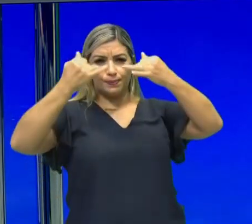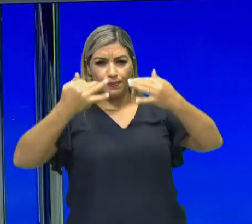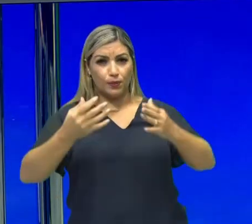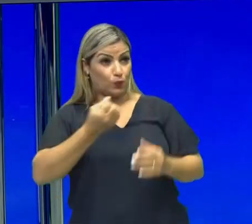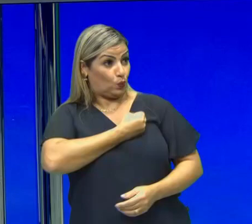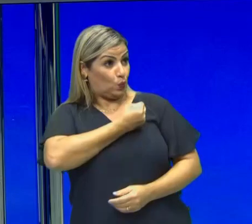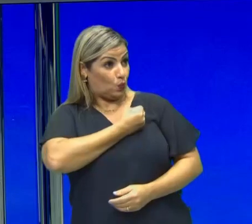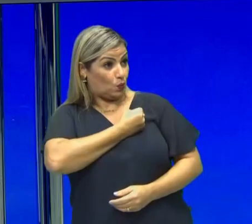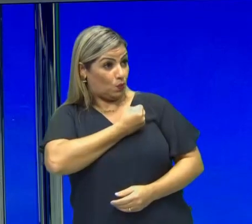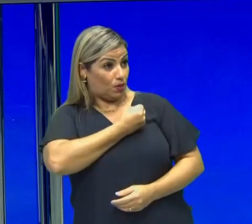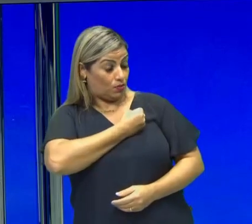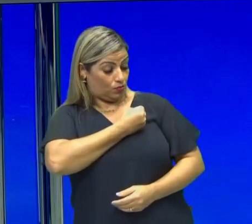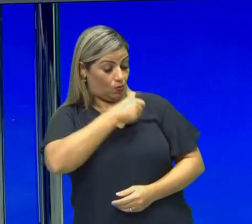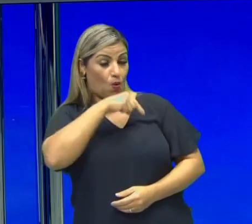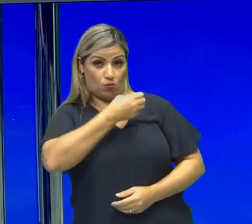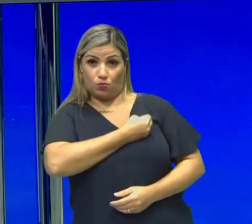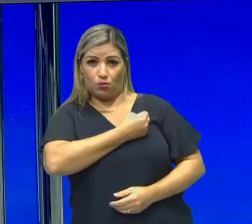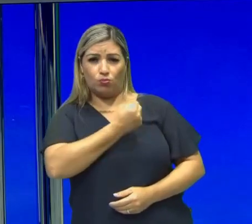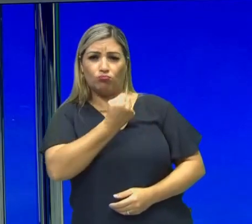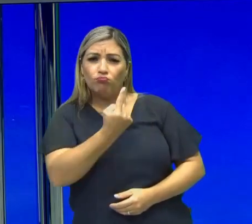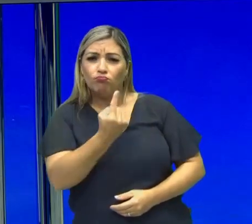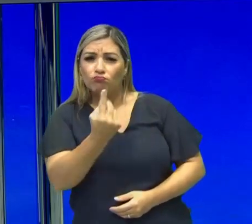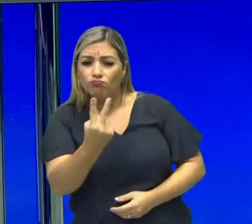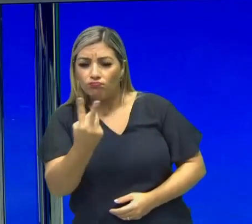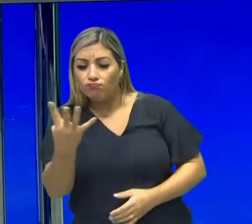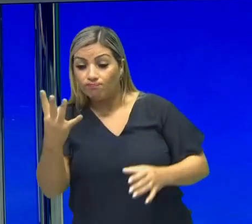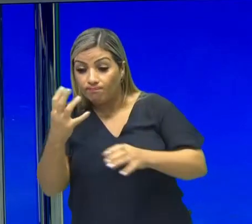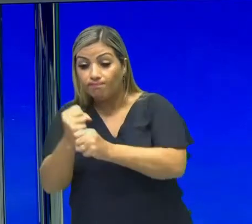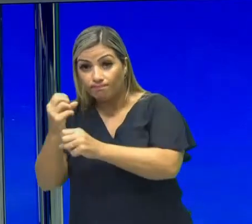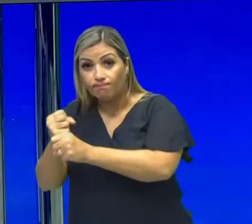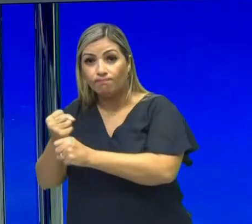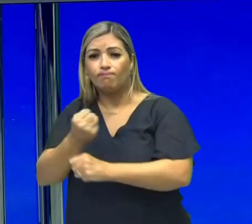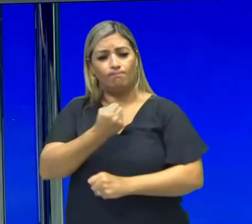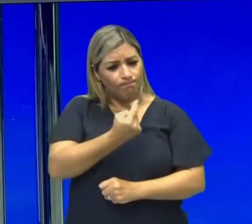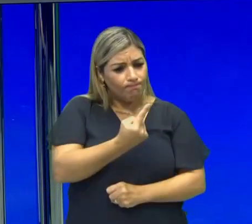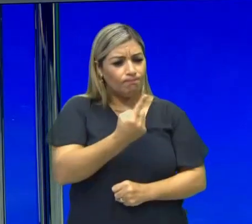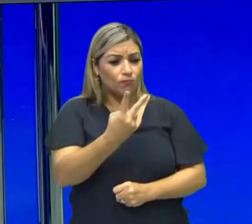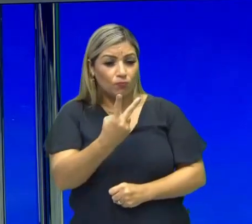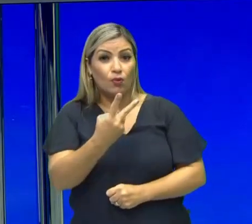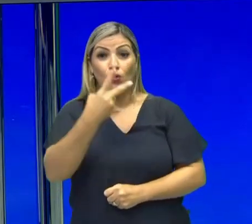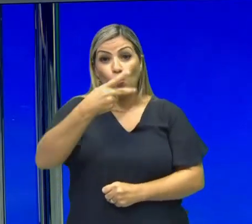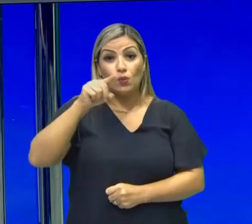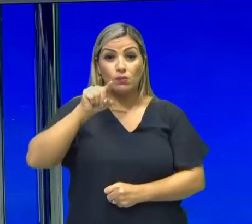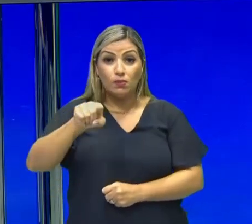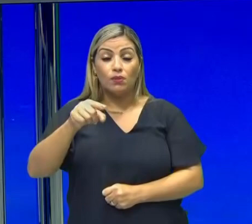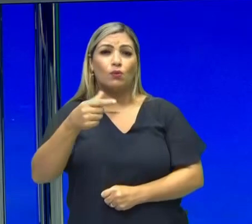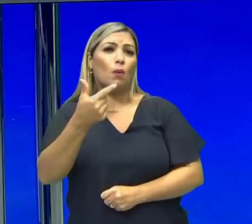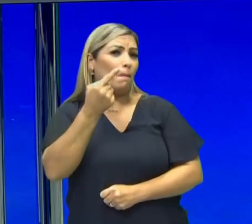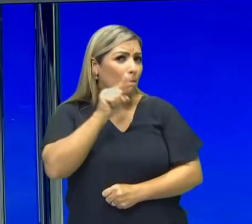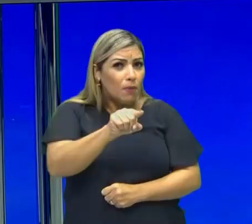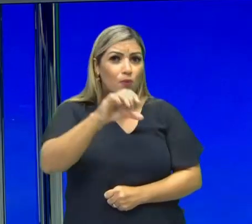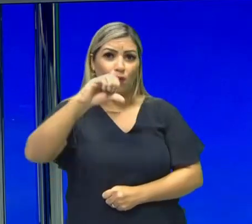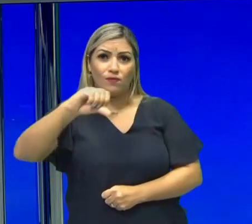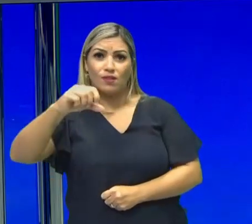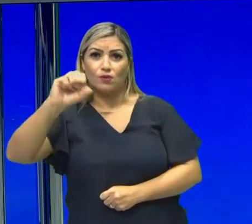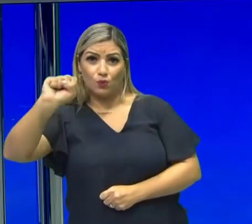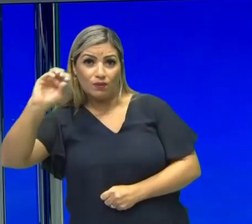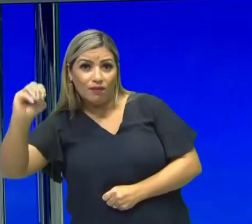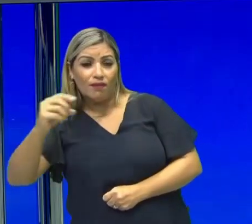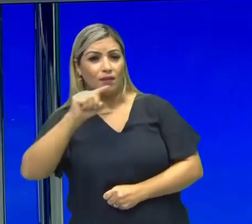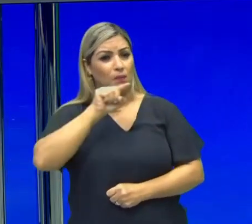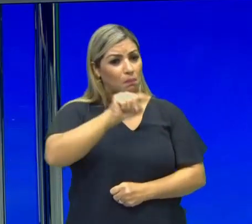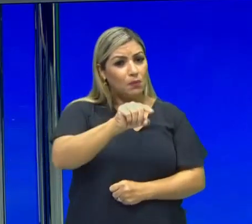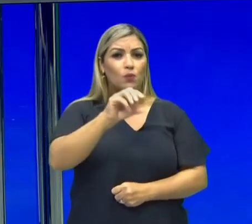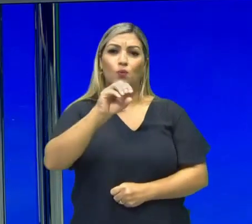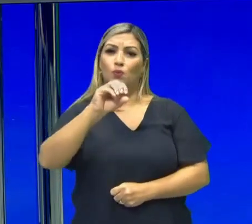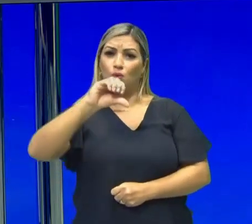numéricas. Quando eu estou contando, quando eu estou falando assim, 1, 2, 1980, 1920, quando eu estou